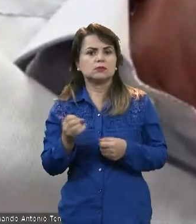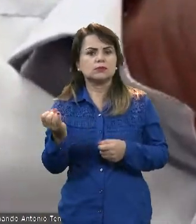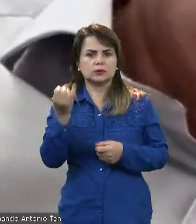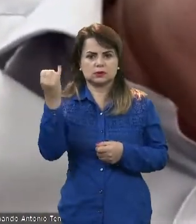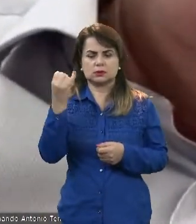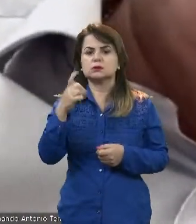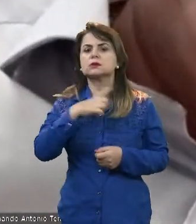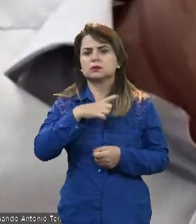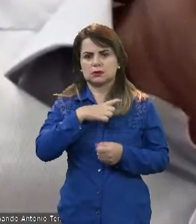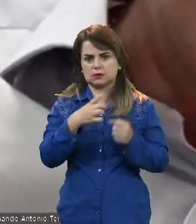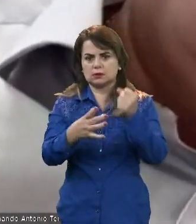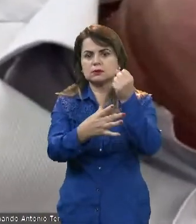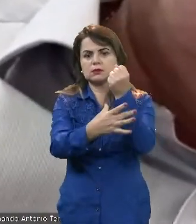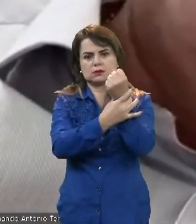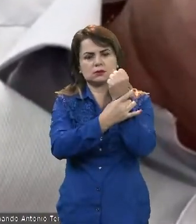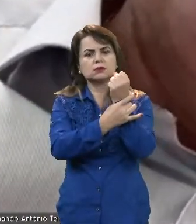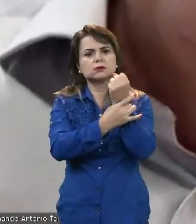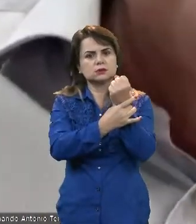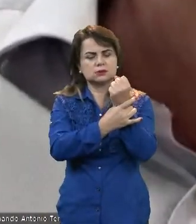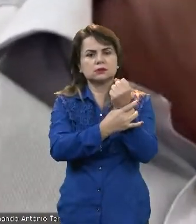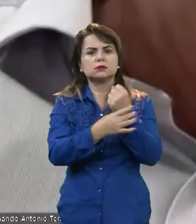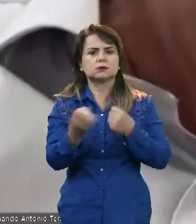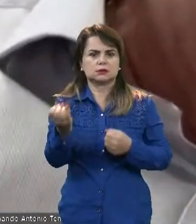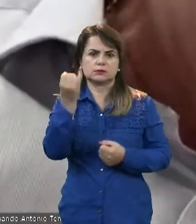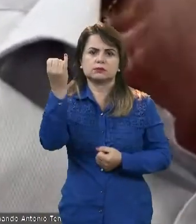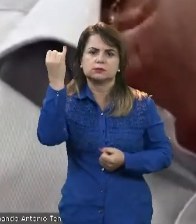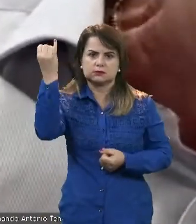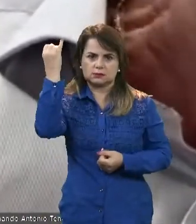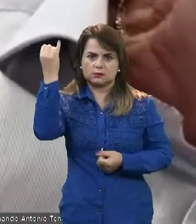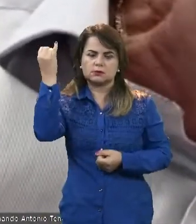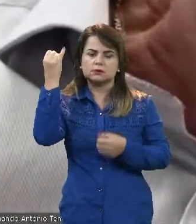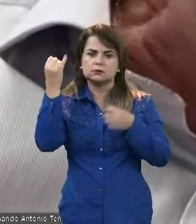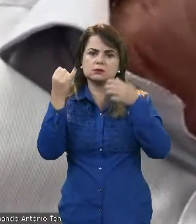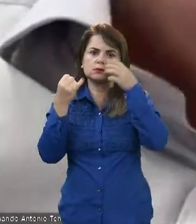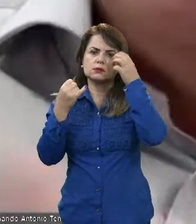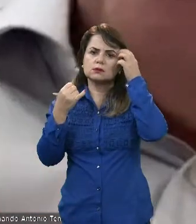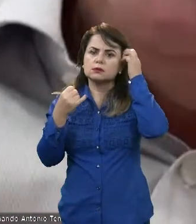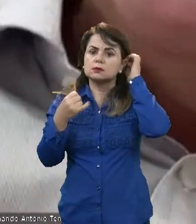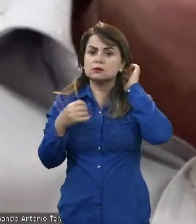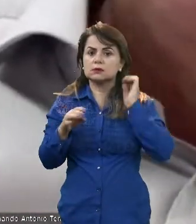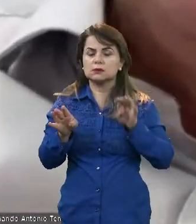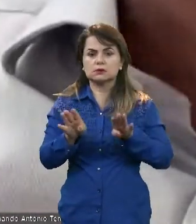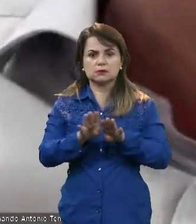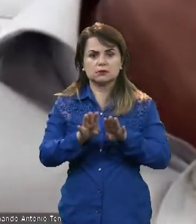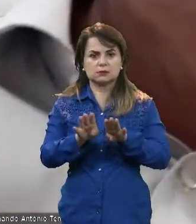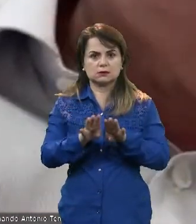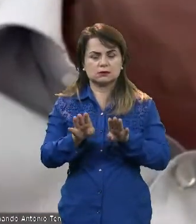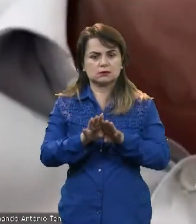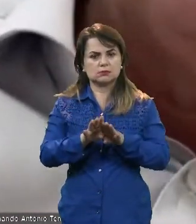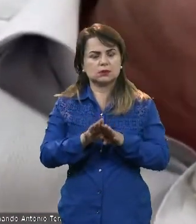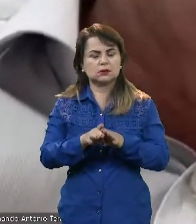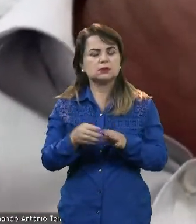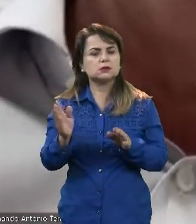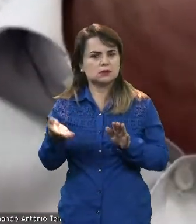como o próprio presidente tem chamado aí de ouro. De fato, é uma operação que nasceu com esse propósito, ter prazo